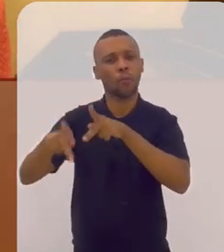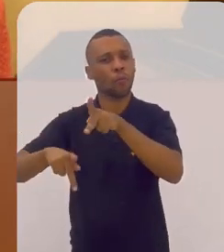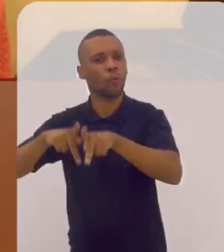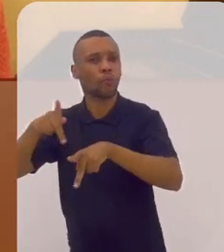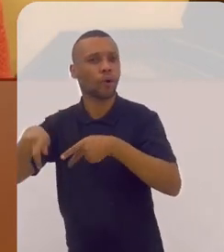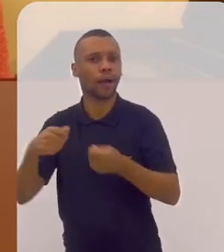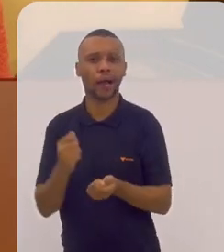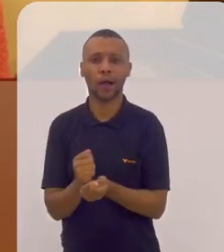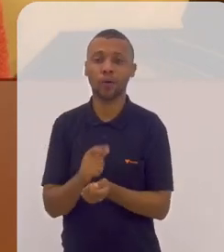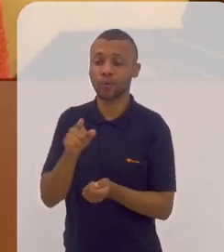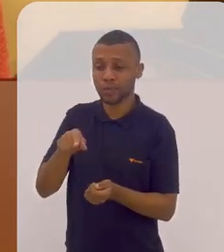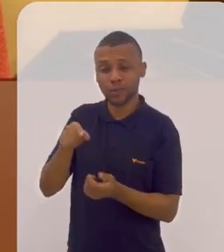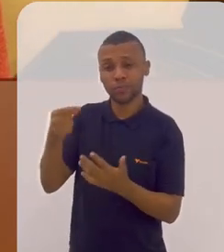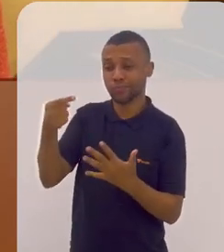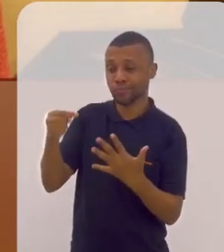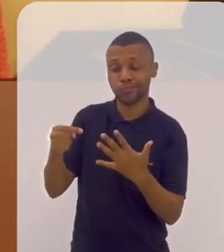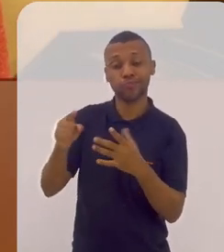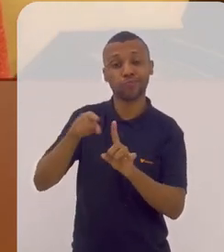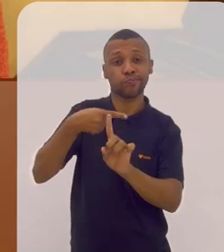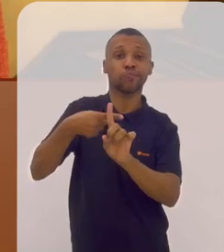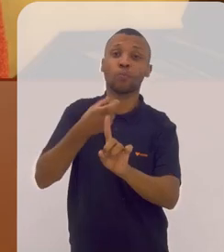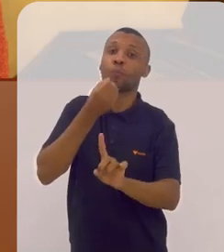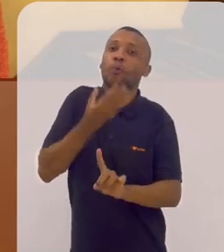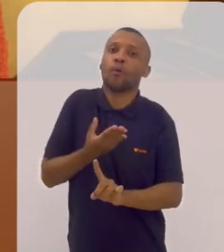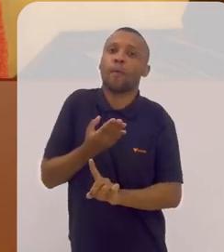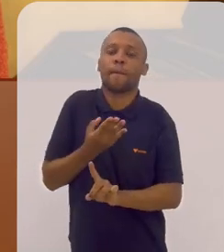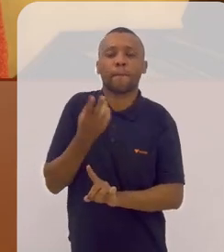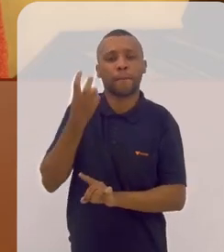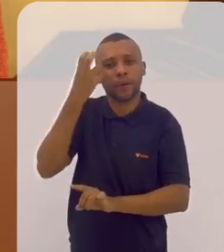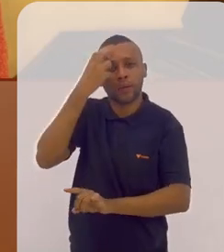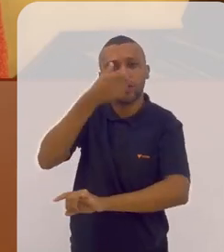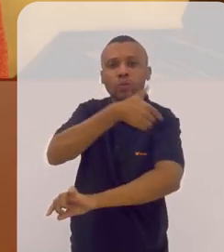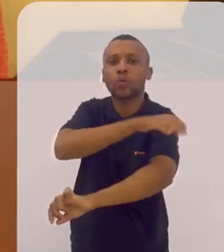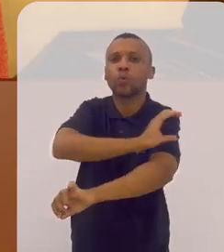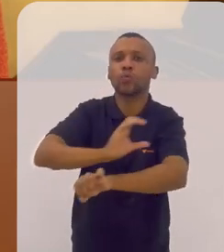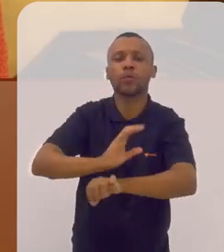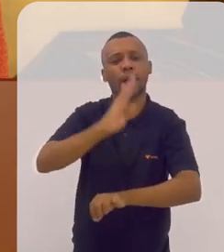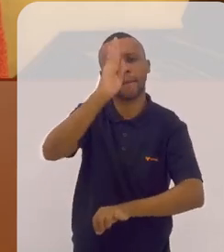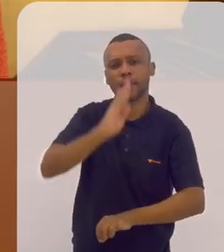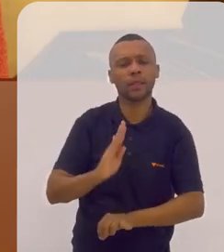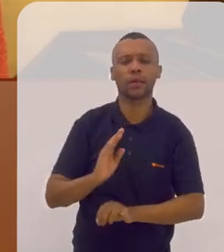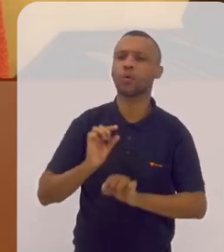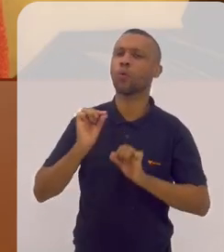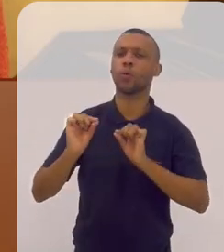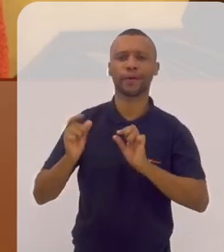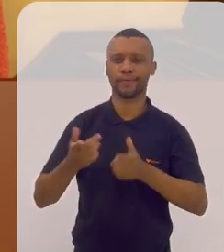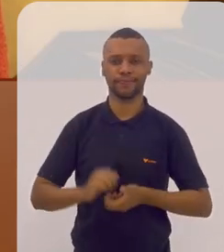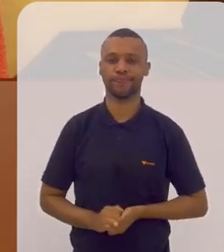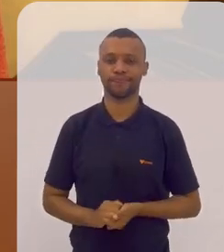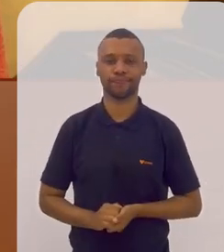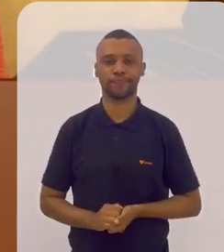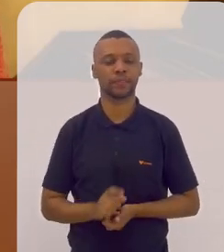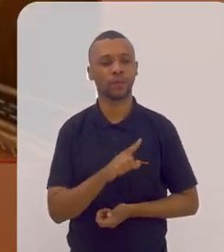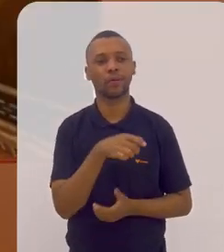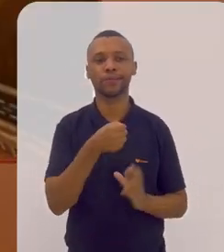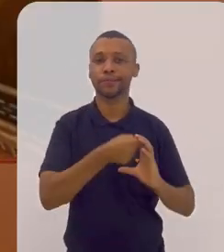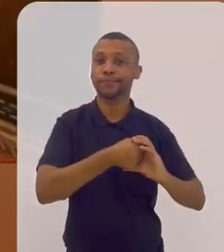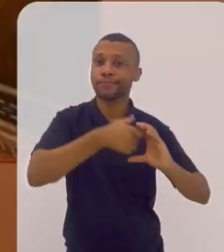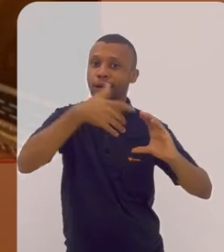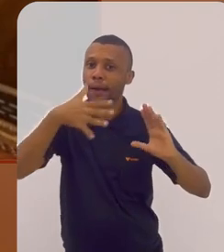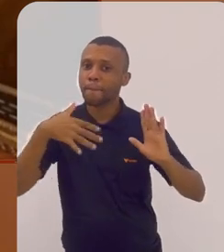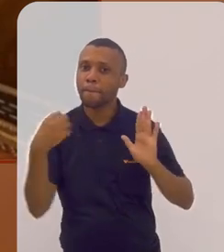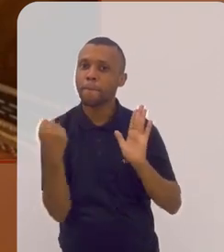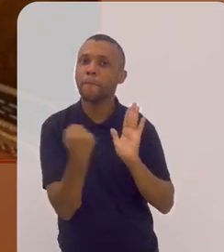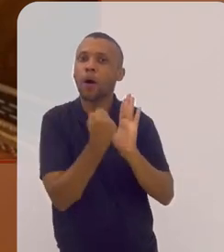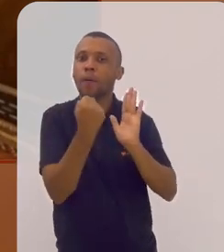O que isso traz de positivo para a nossa cultura brasileira? Esse é um traço